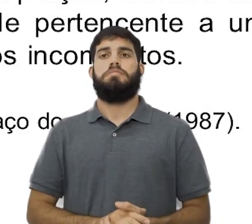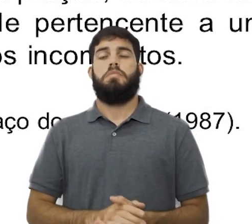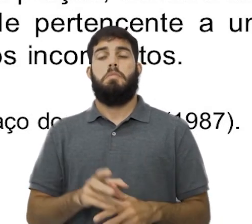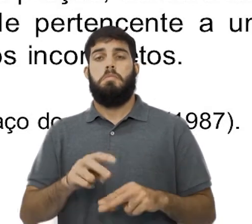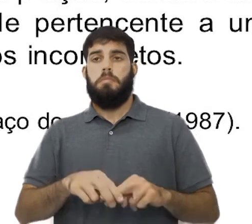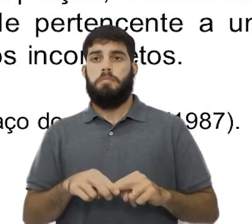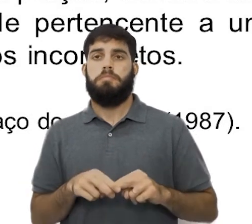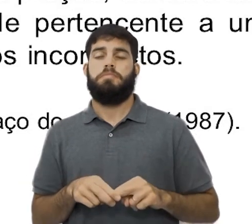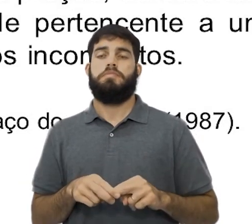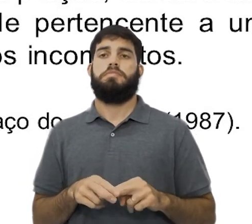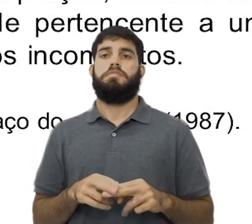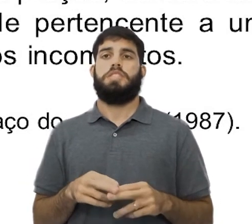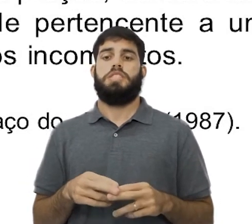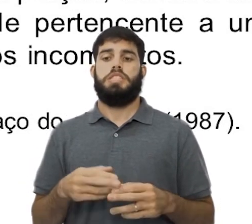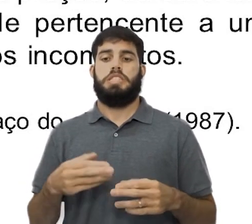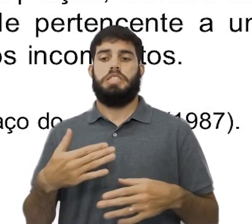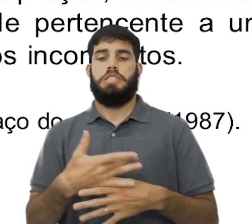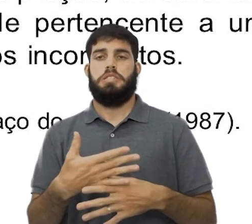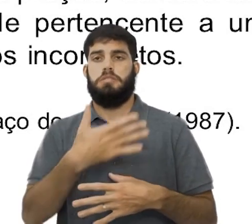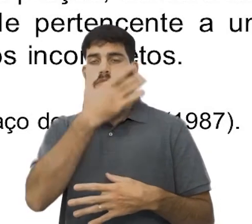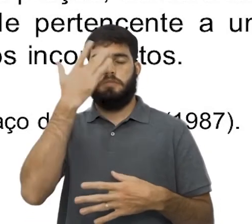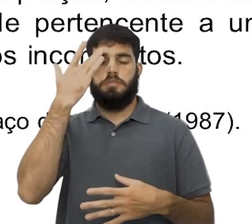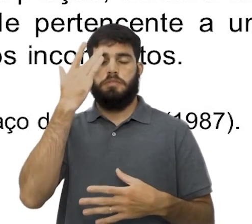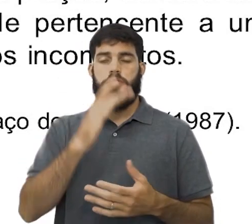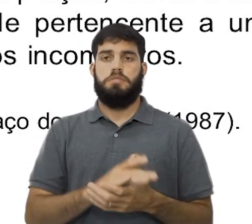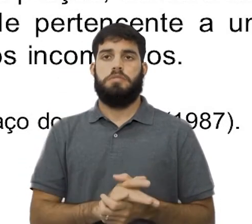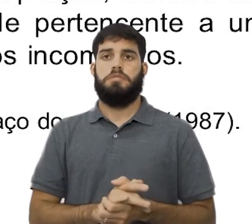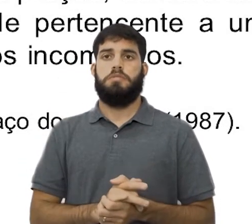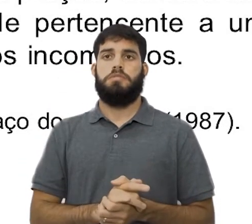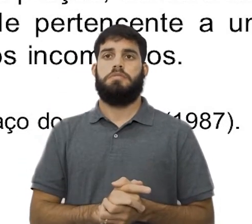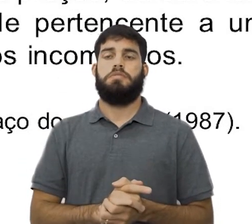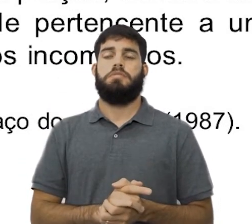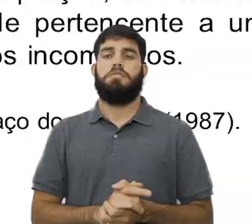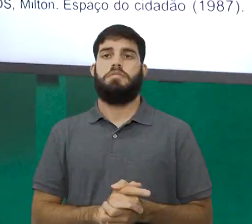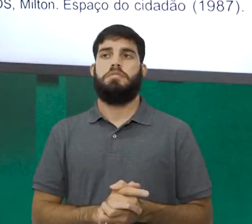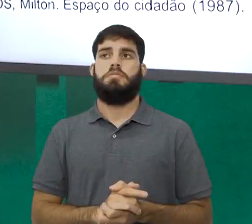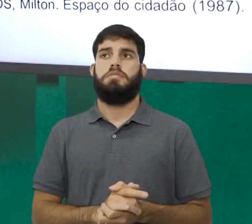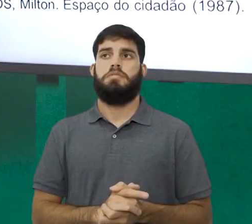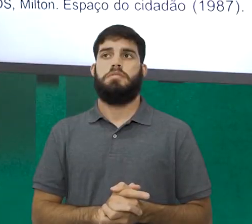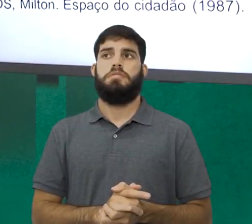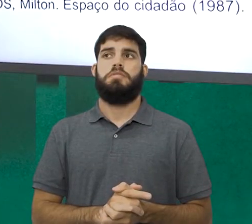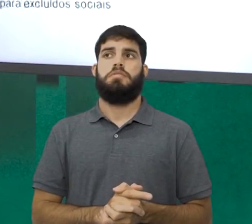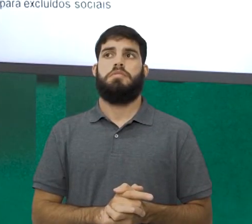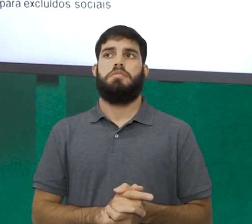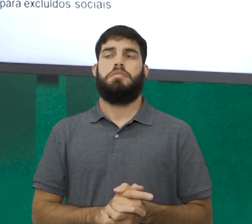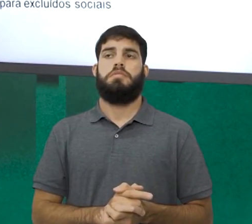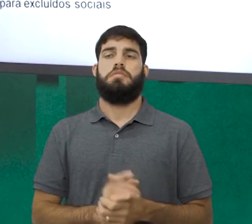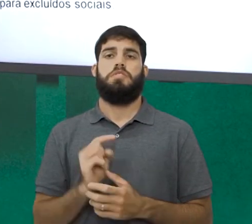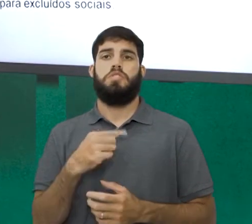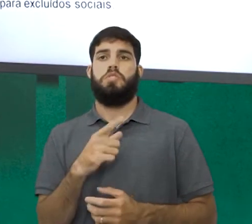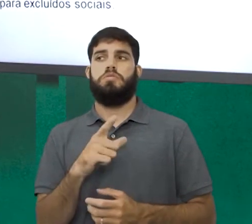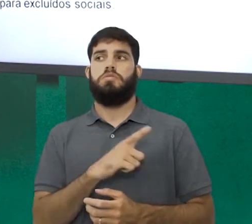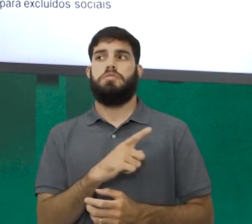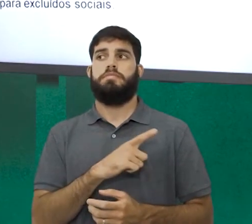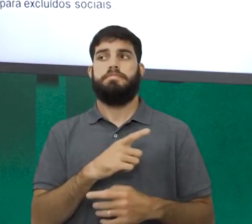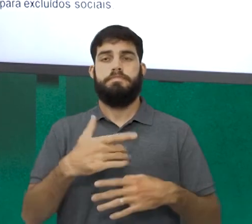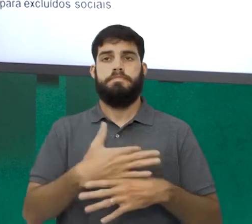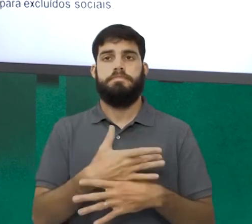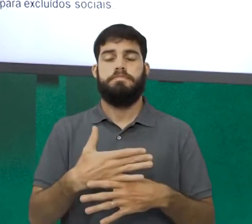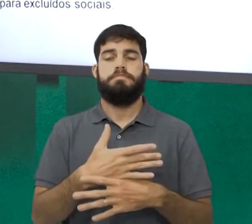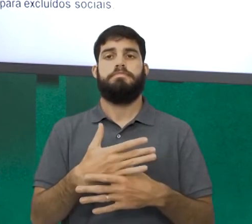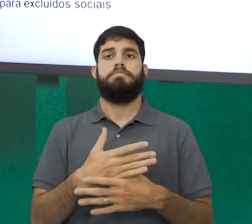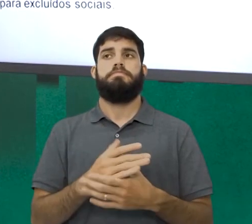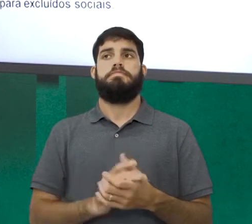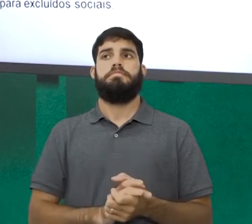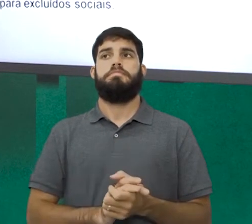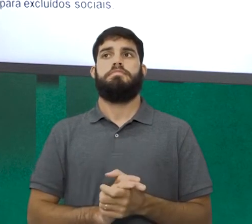Por isso, são cidadãos diminuídos, portanto, incompletos. Ora, nós temos cidades dentro de